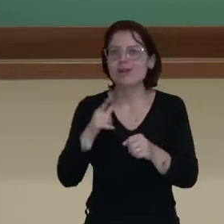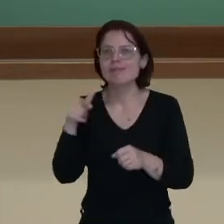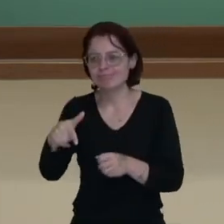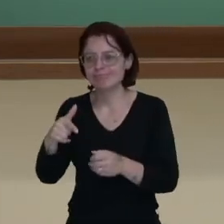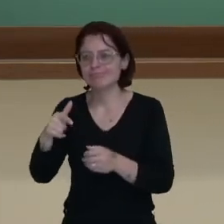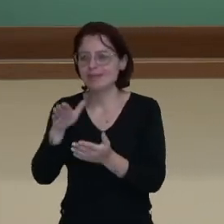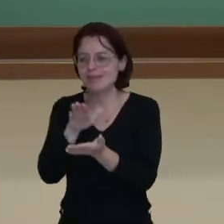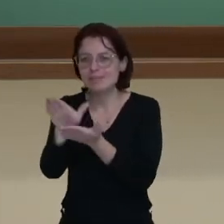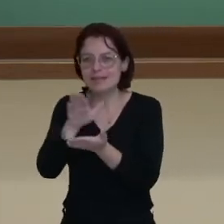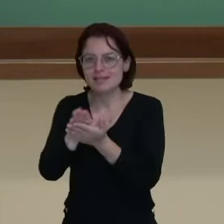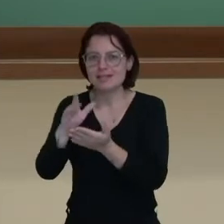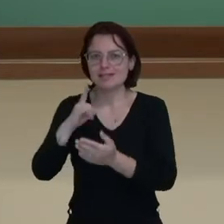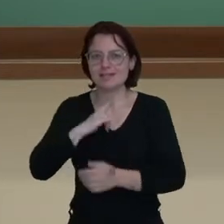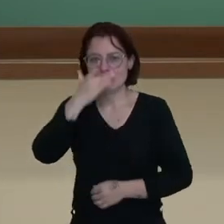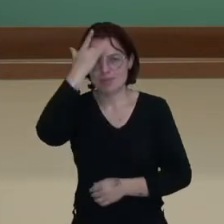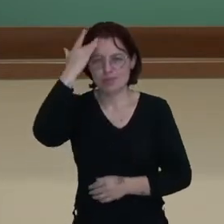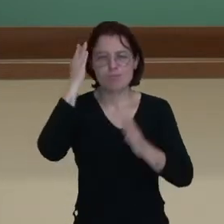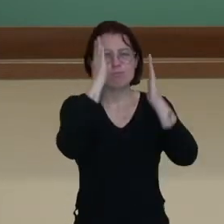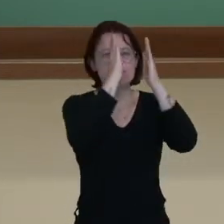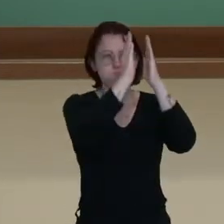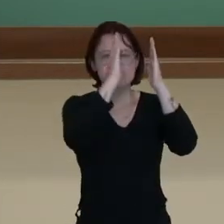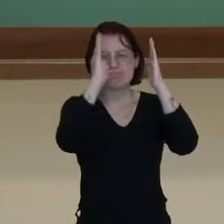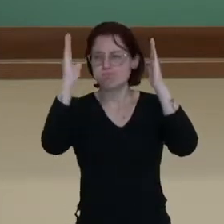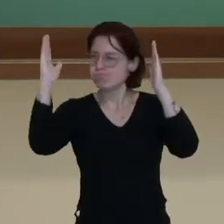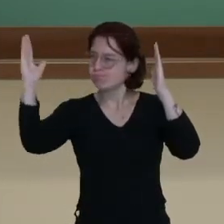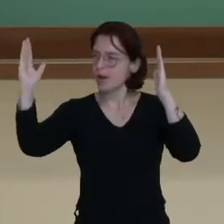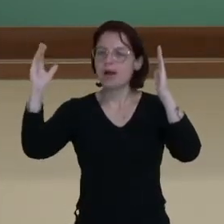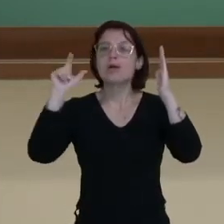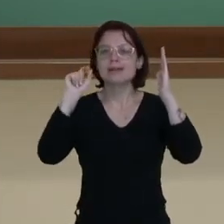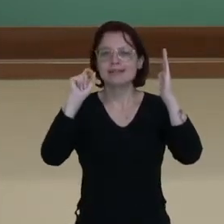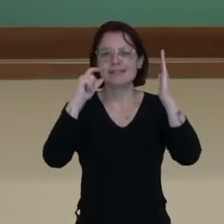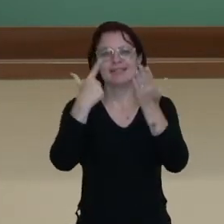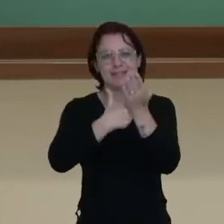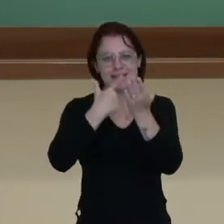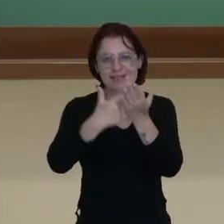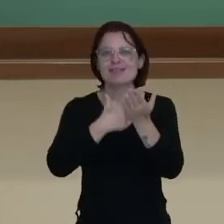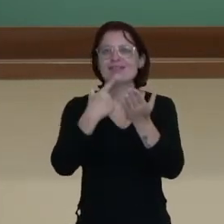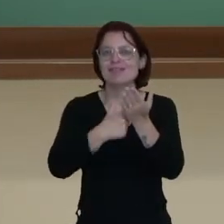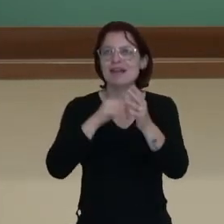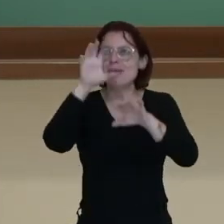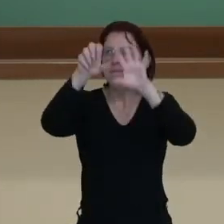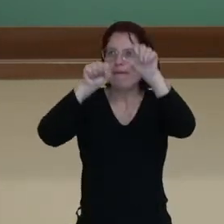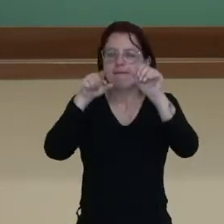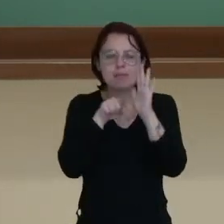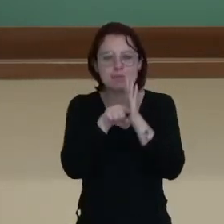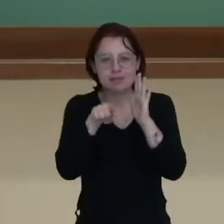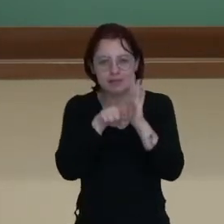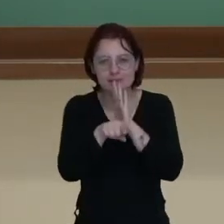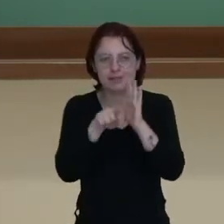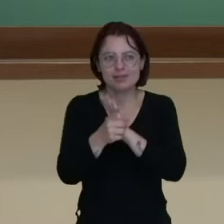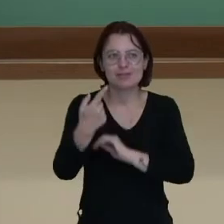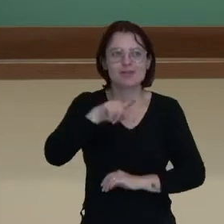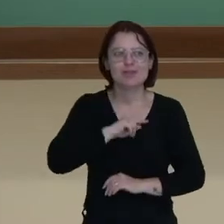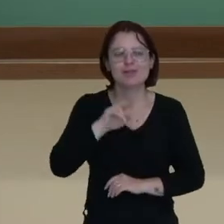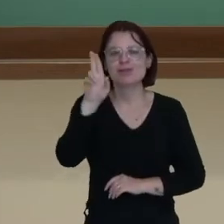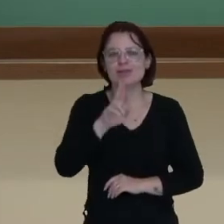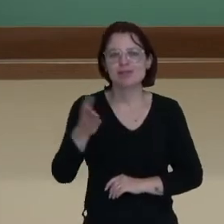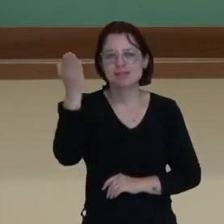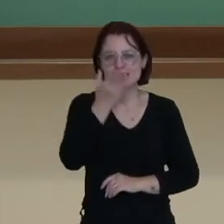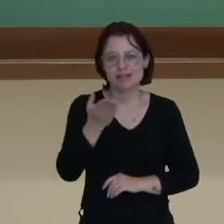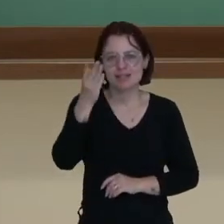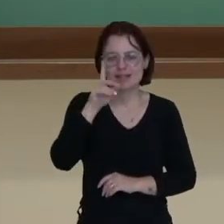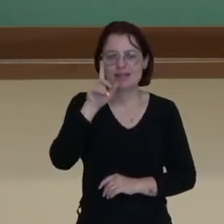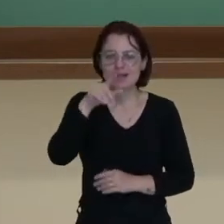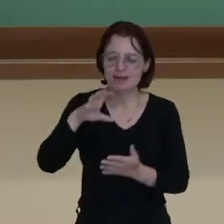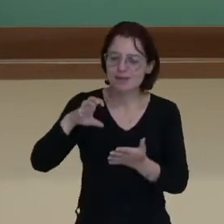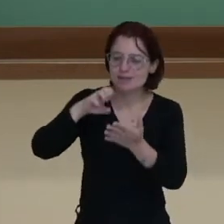coleção, né, de dezenas de livros nas suas estantes e eram utilizadas como enciclopédia, como acesso